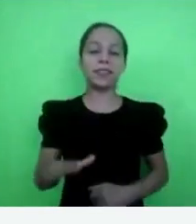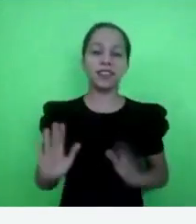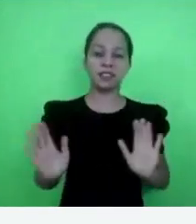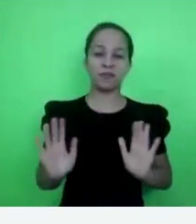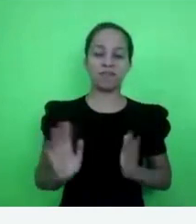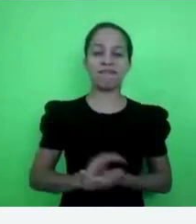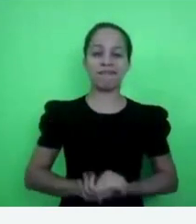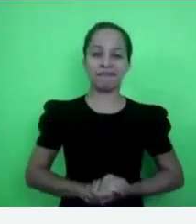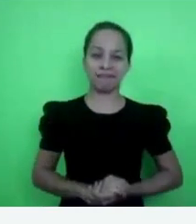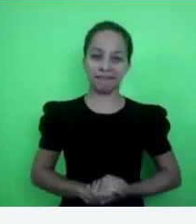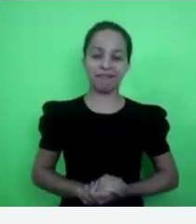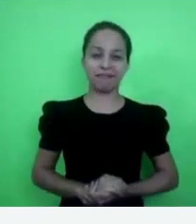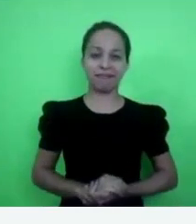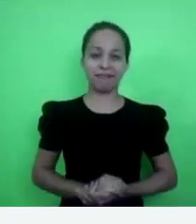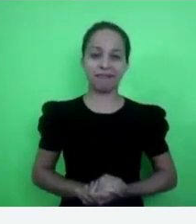tarde.